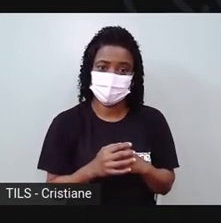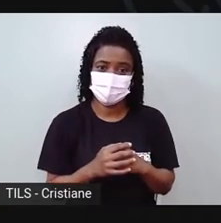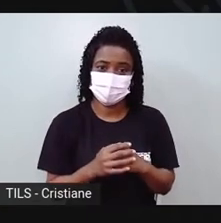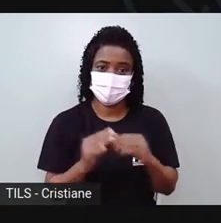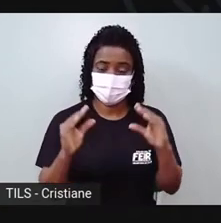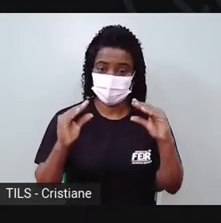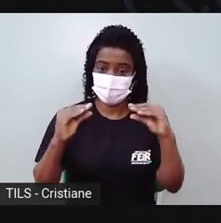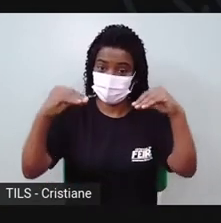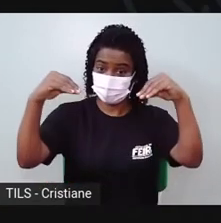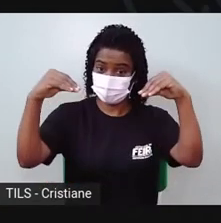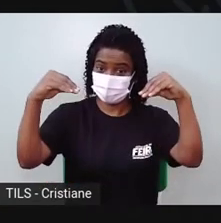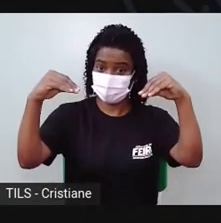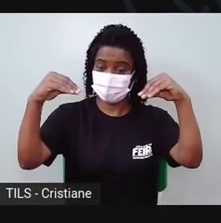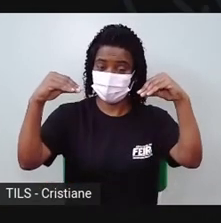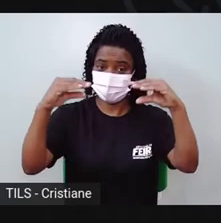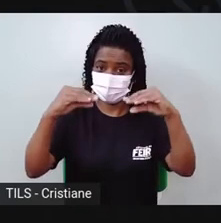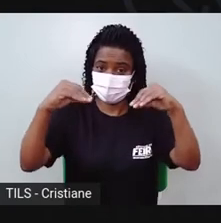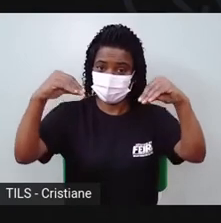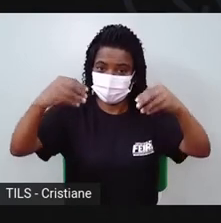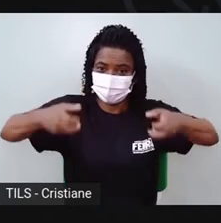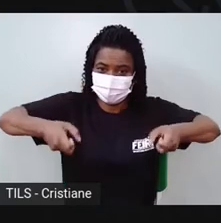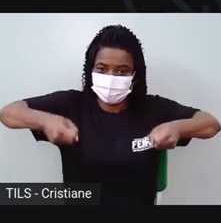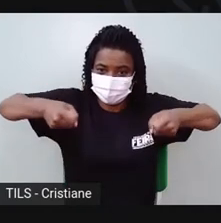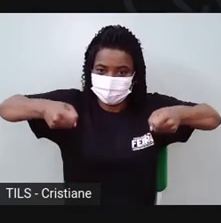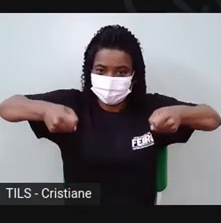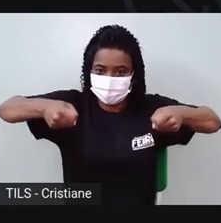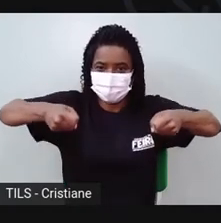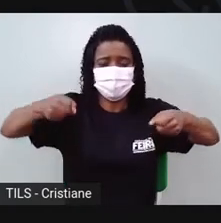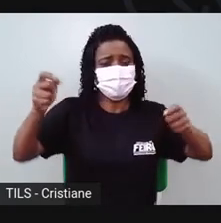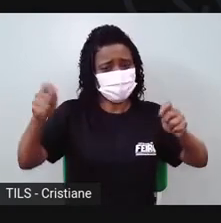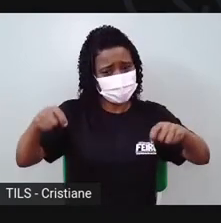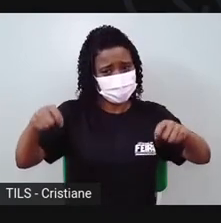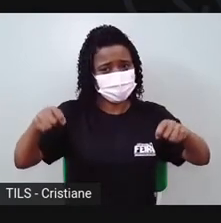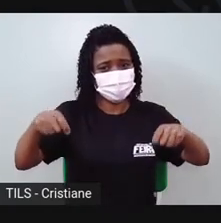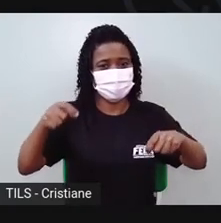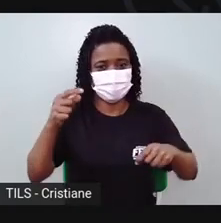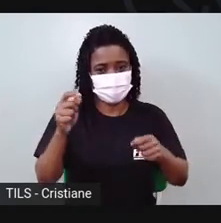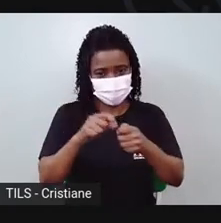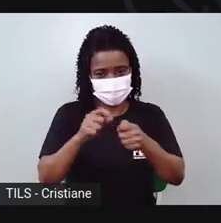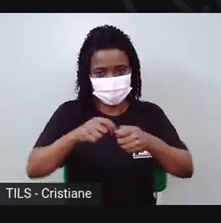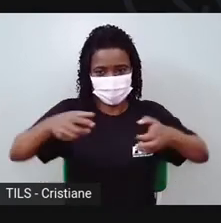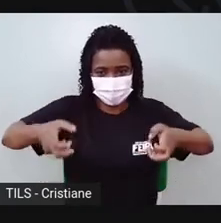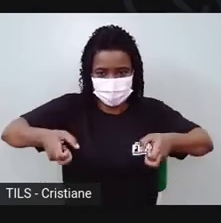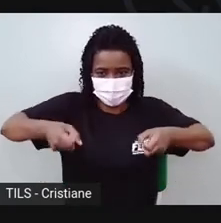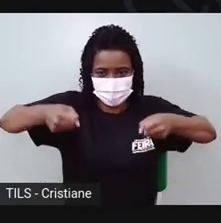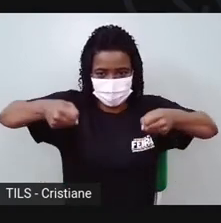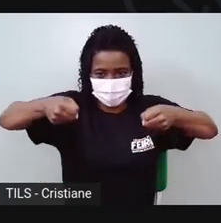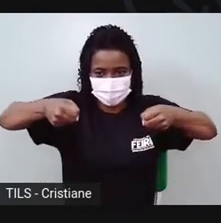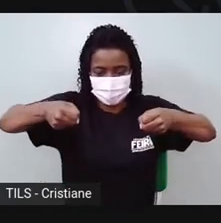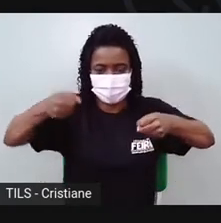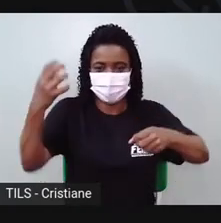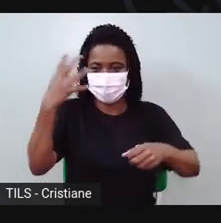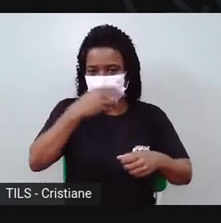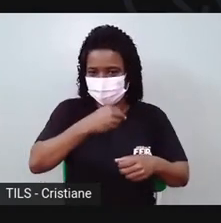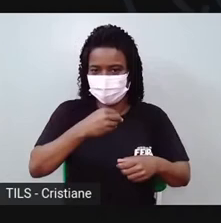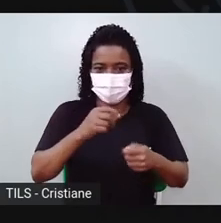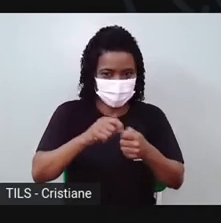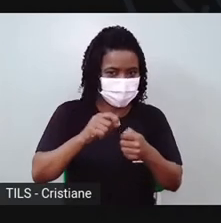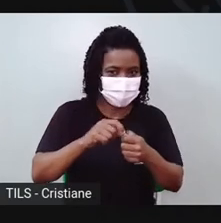alcinha. Fica tão bonitinha, né? Bora fazer a da alcinha. Da alcinha,